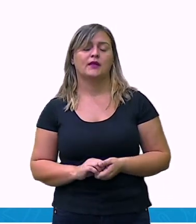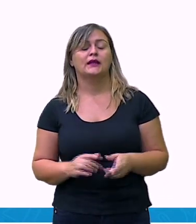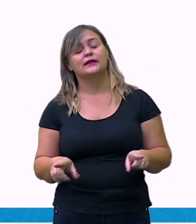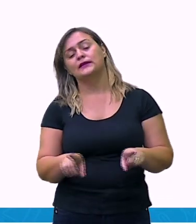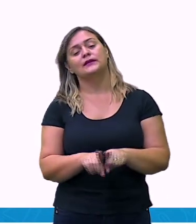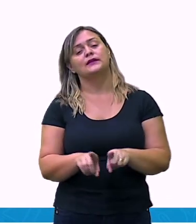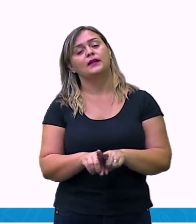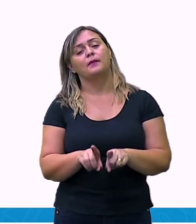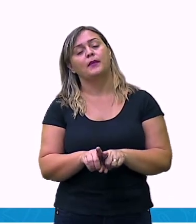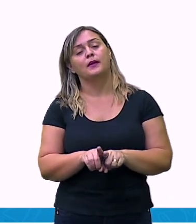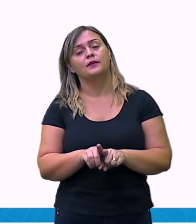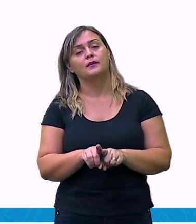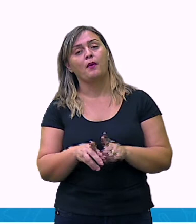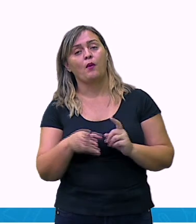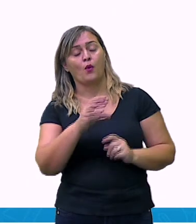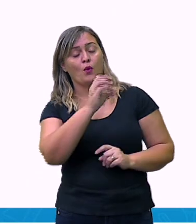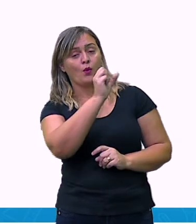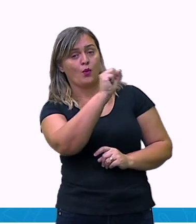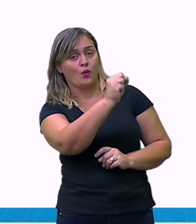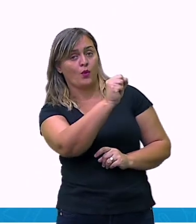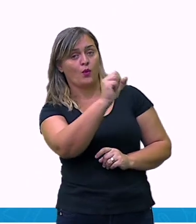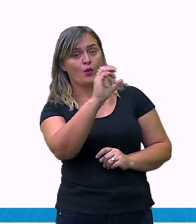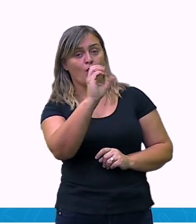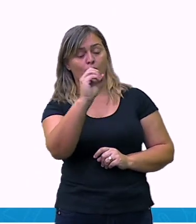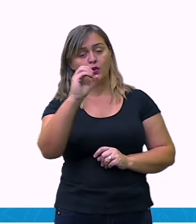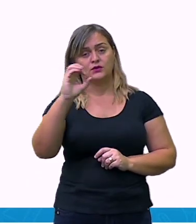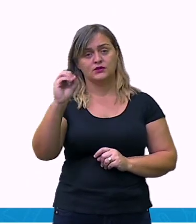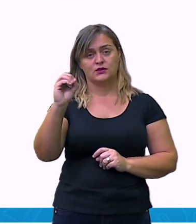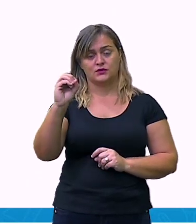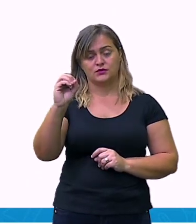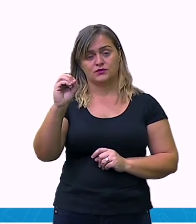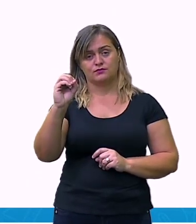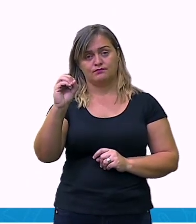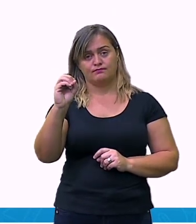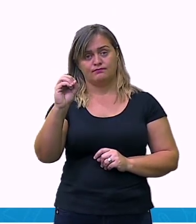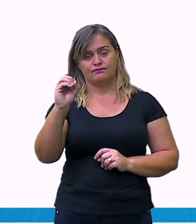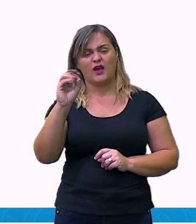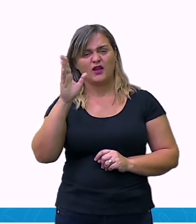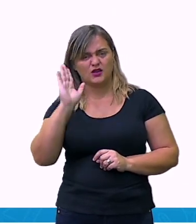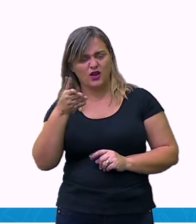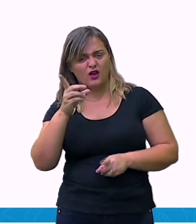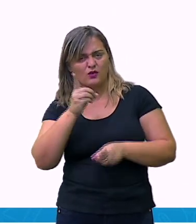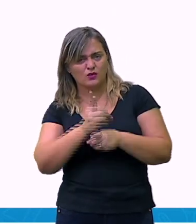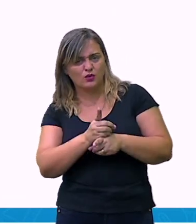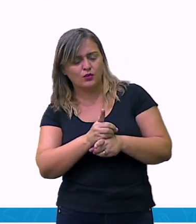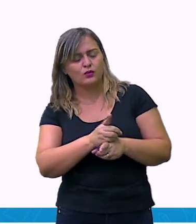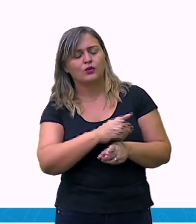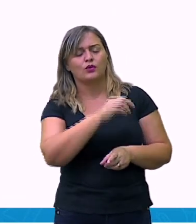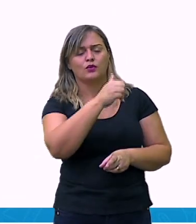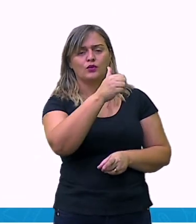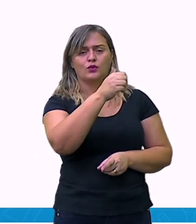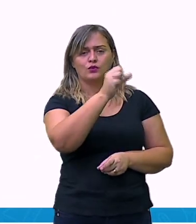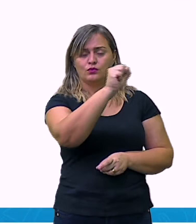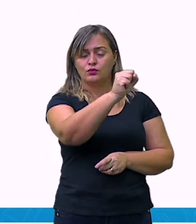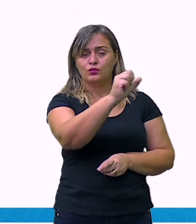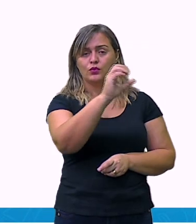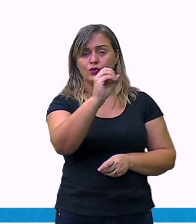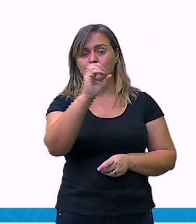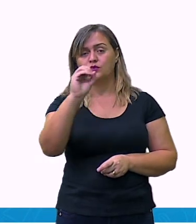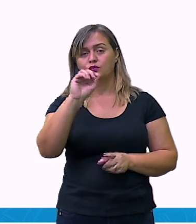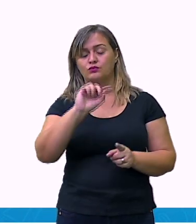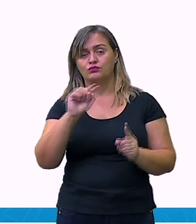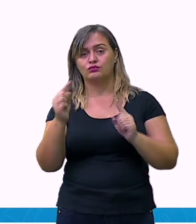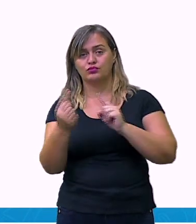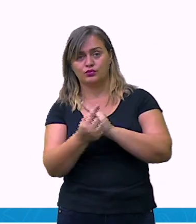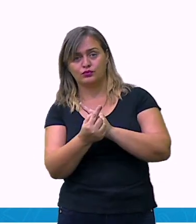oitocentos, e agora eu vou fazer o inverso da multiplicação. Qual é o inverso da multiplicação? É a divisão,